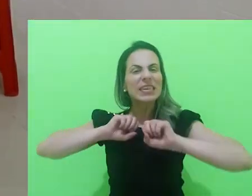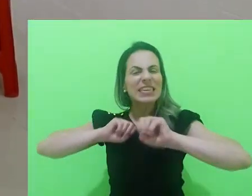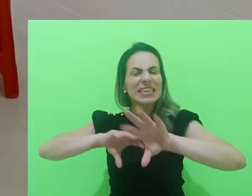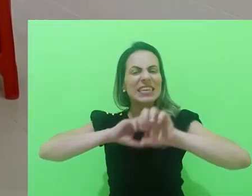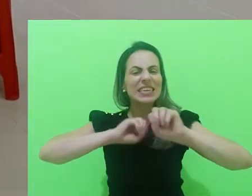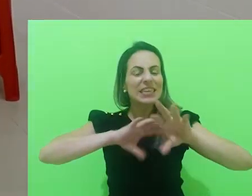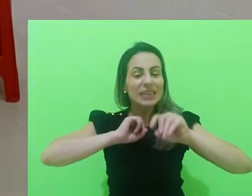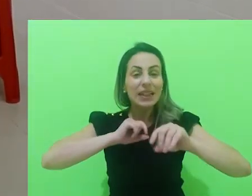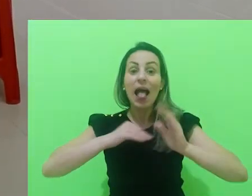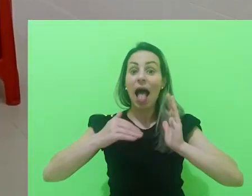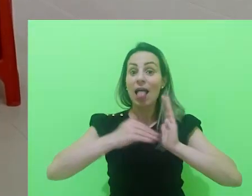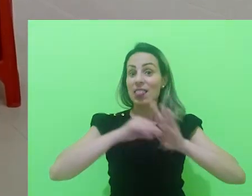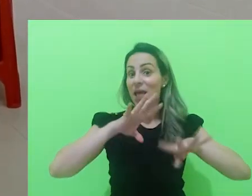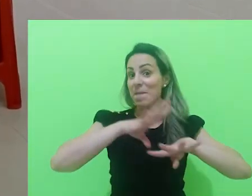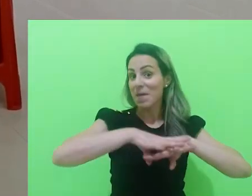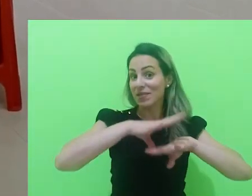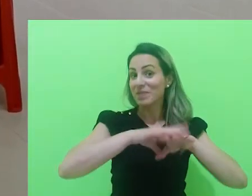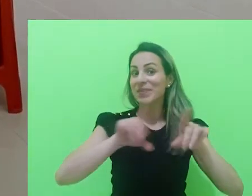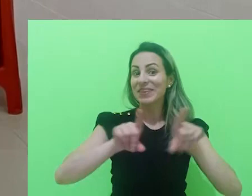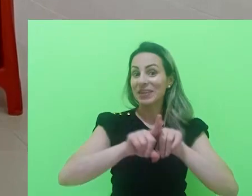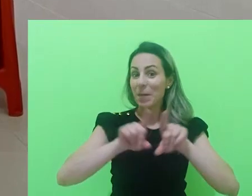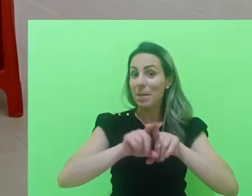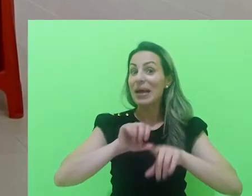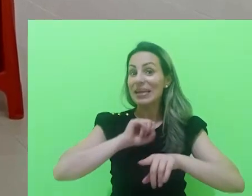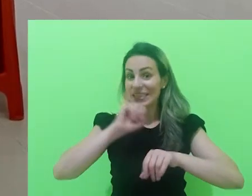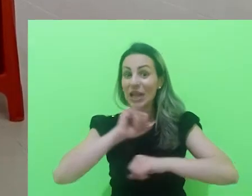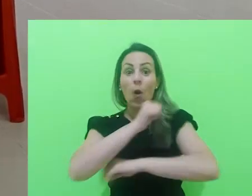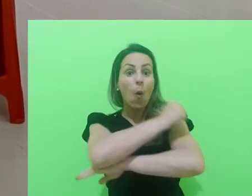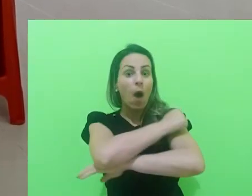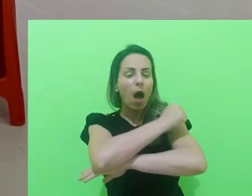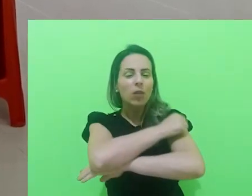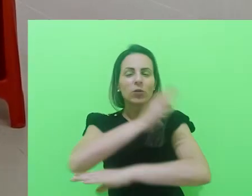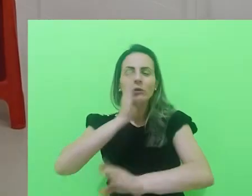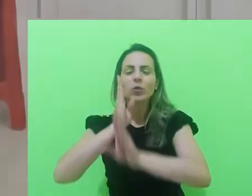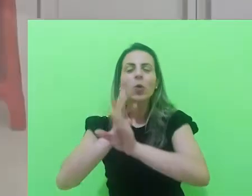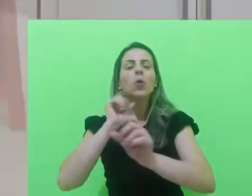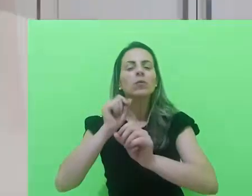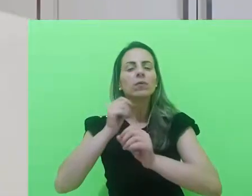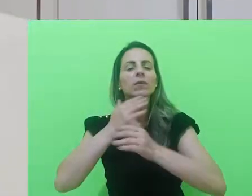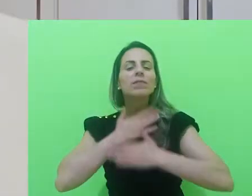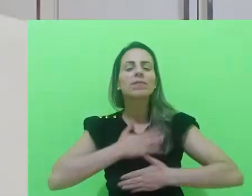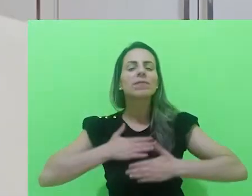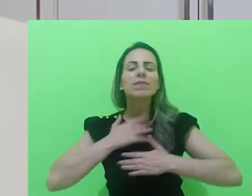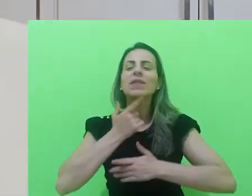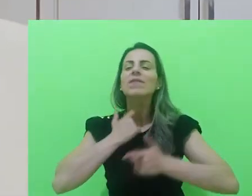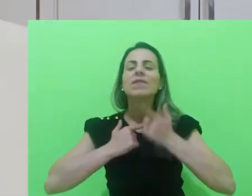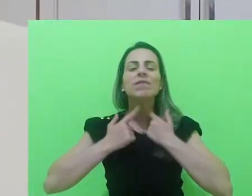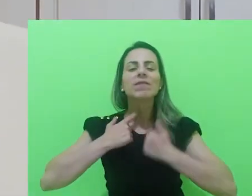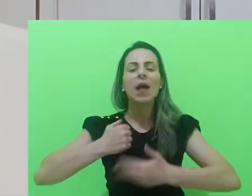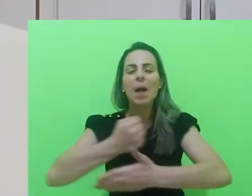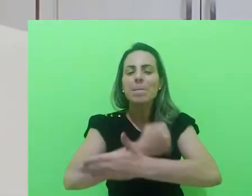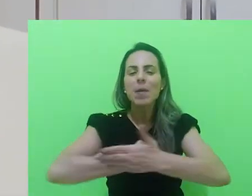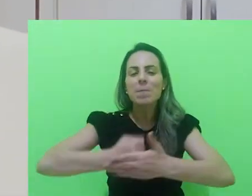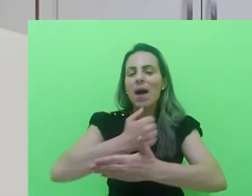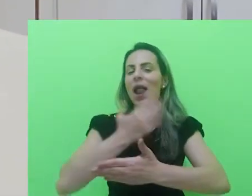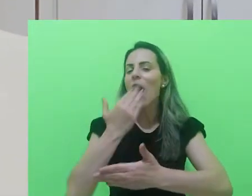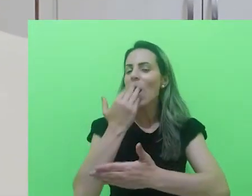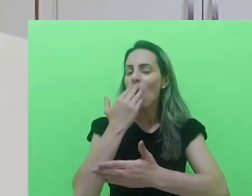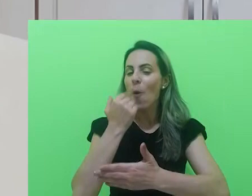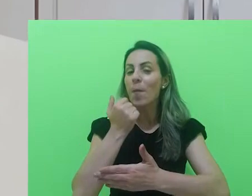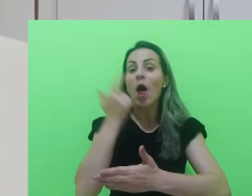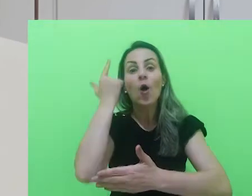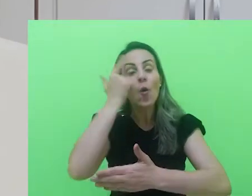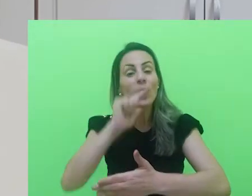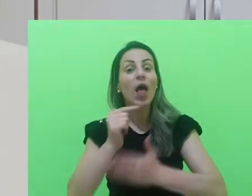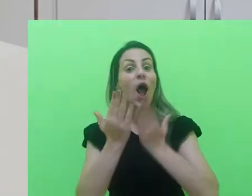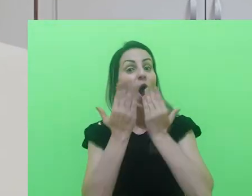lição, até de matemática. E mais, se os alunos descobrem o prazer de preparar os alimentos, eles podem passar a